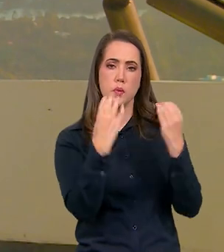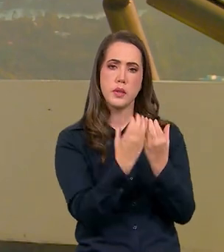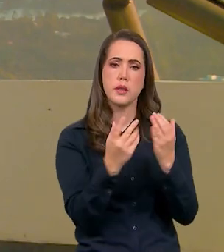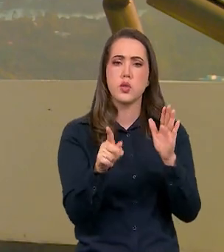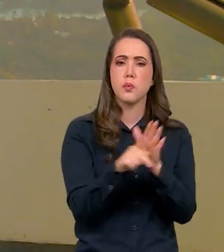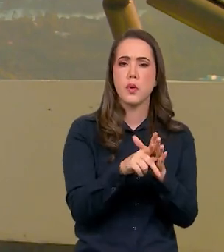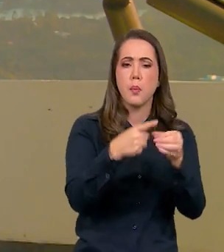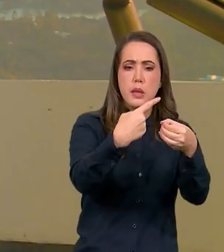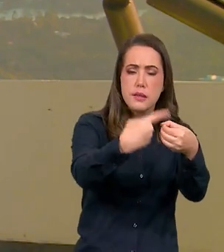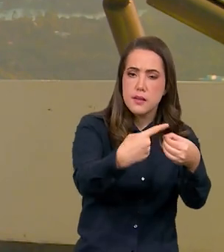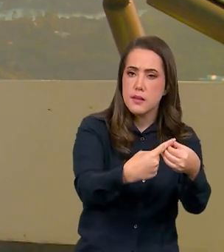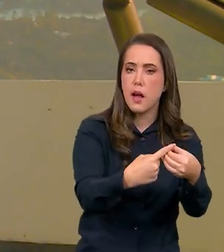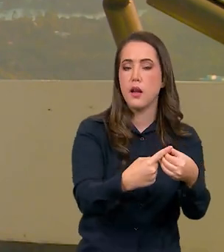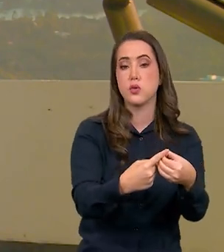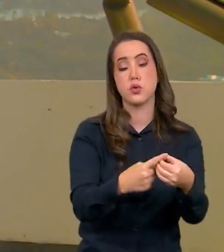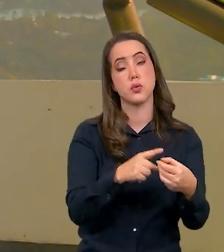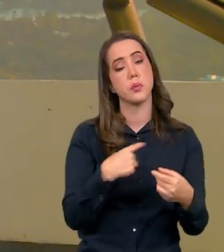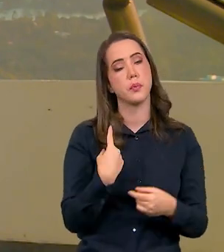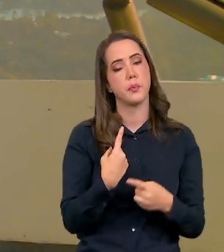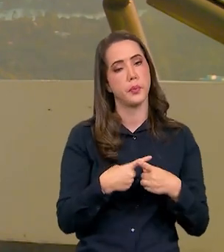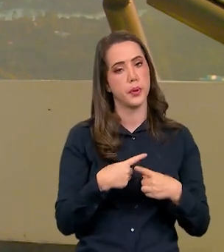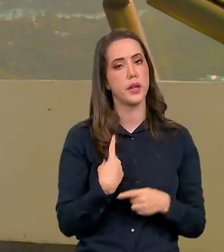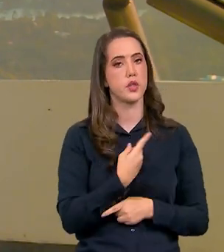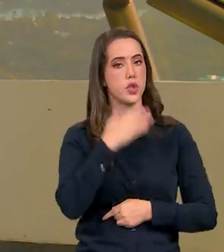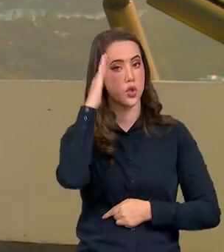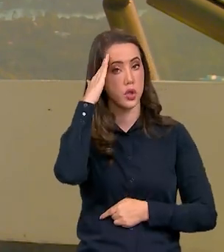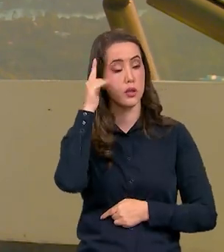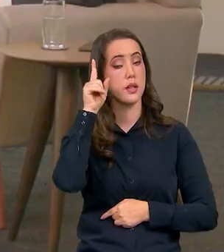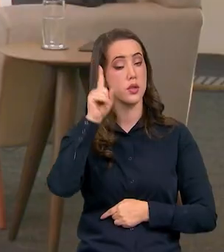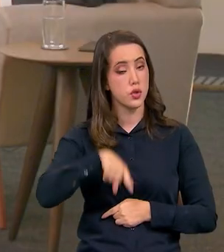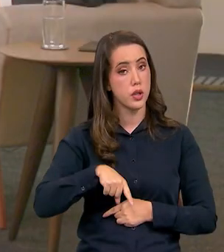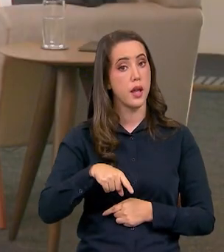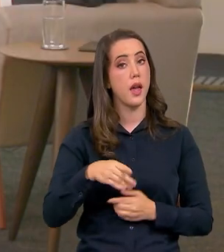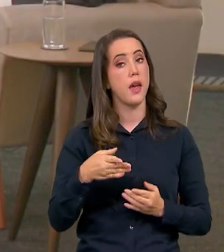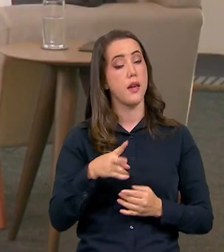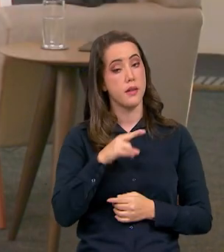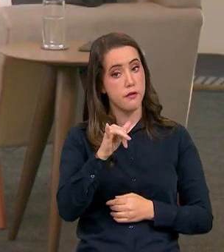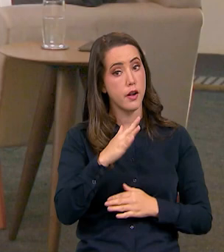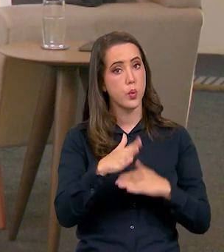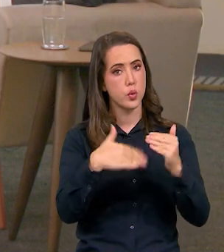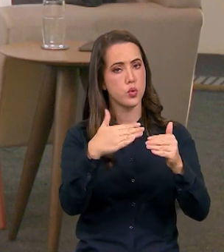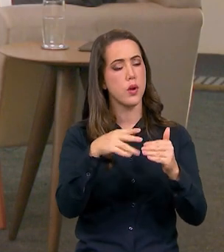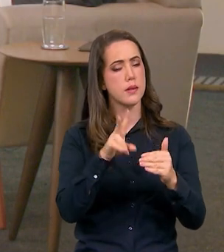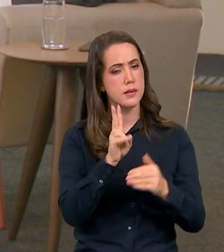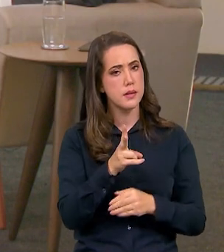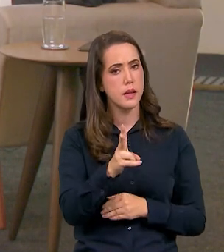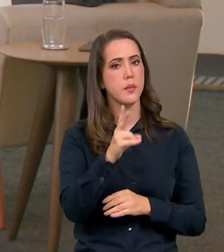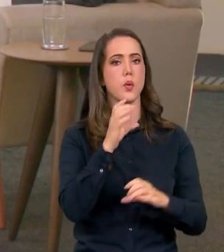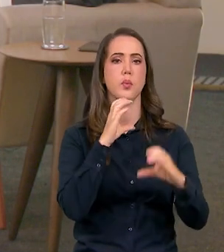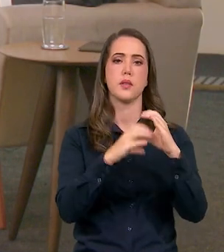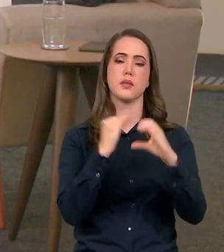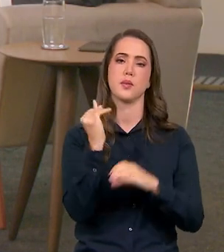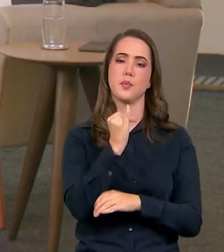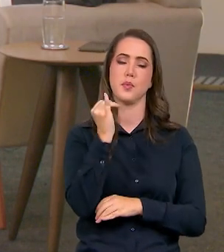ainda é e será continuará sendo um meio de comunicação importante no nosso país